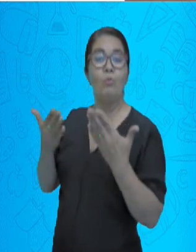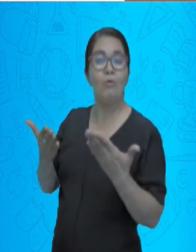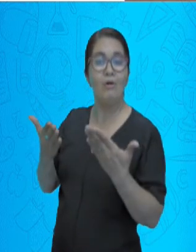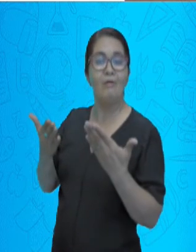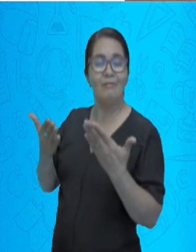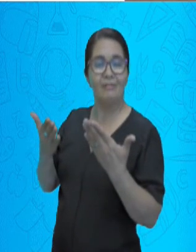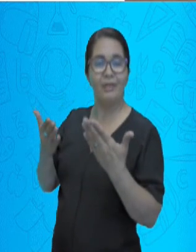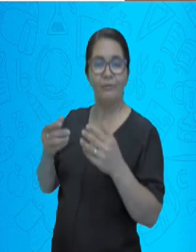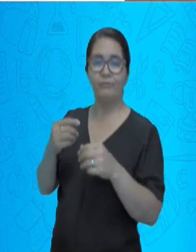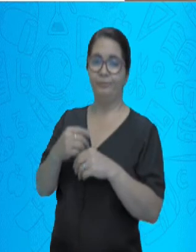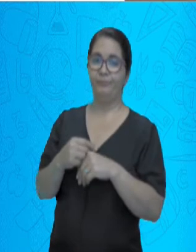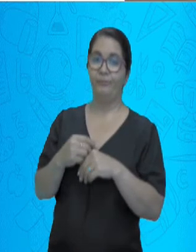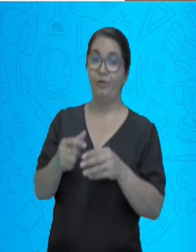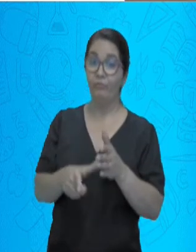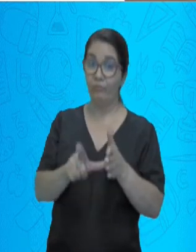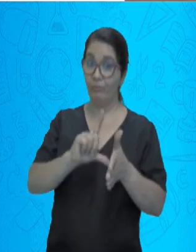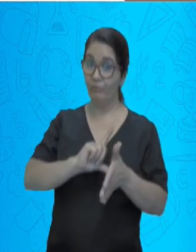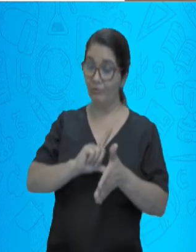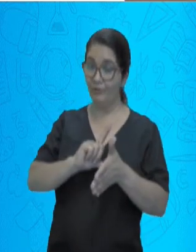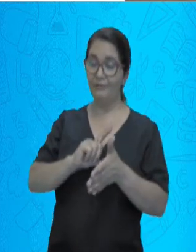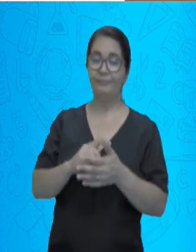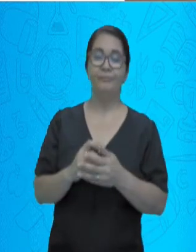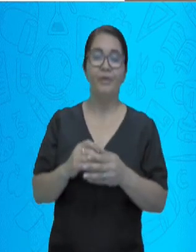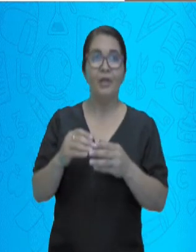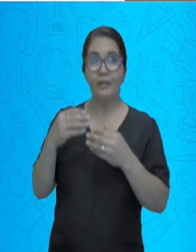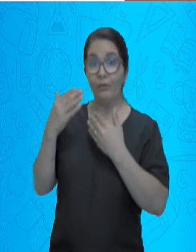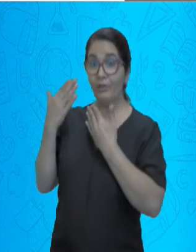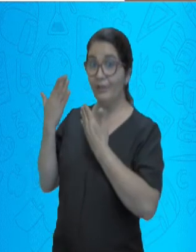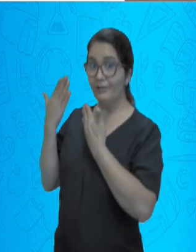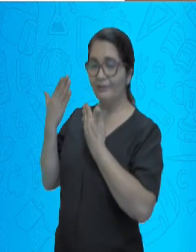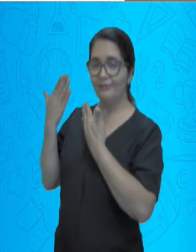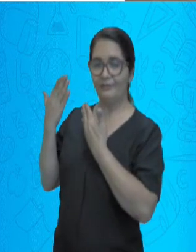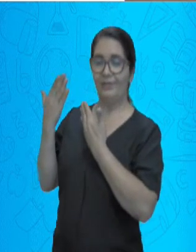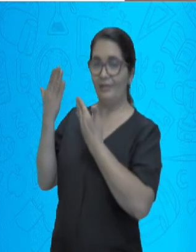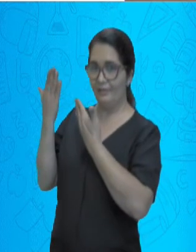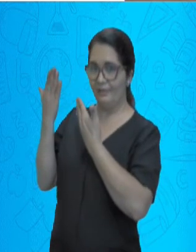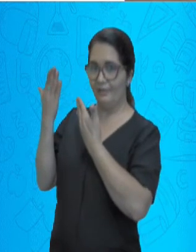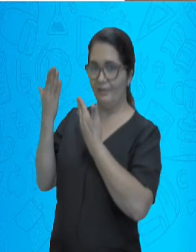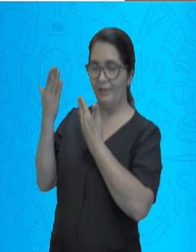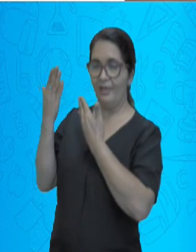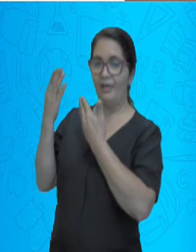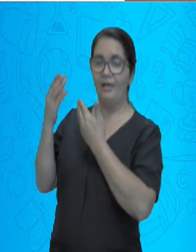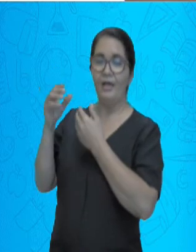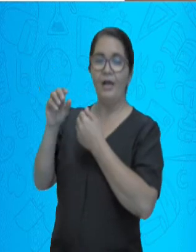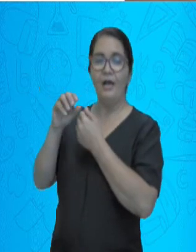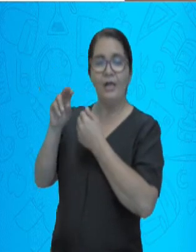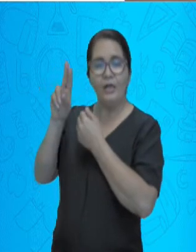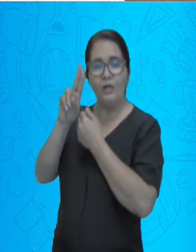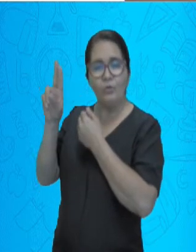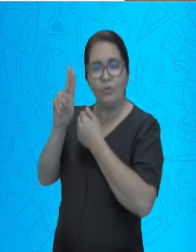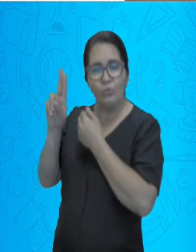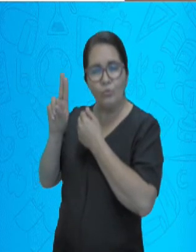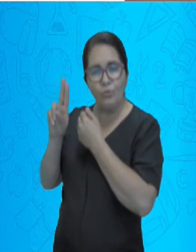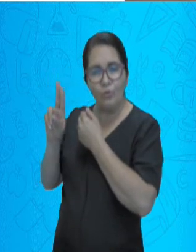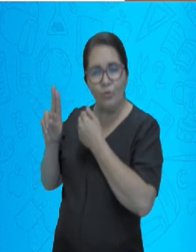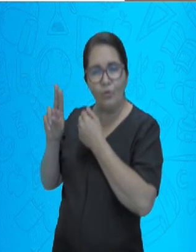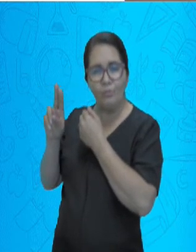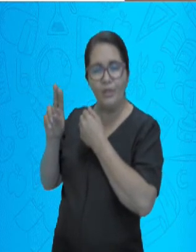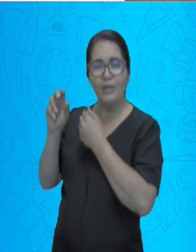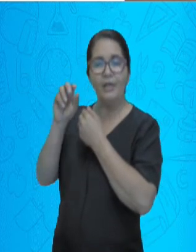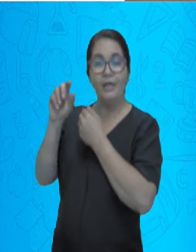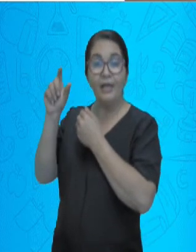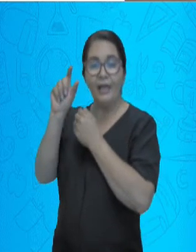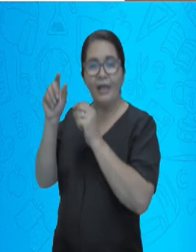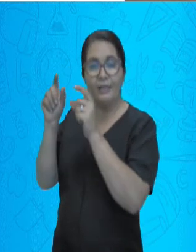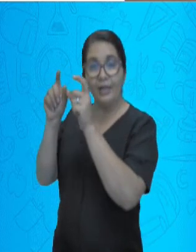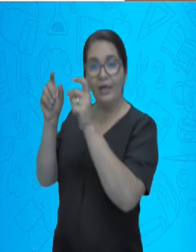Vamos voltar aqui um pouquinho nessa outra. E aí, lembrando que cada estrutura que nós falamos dela.